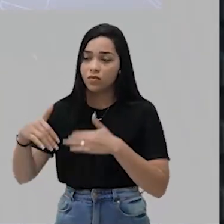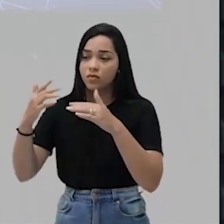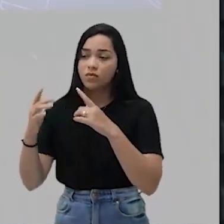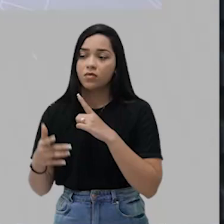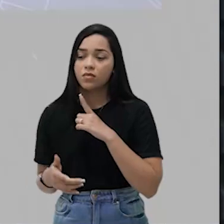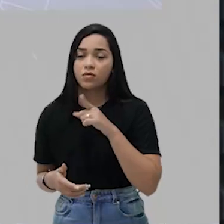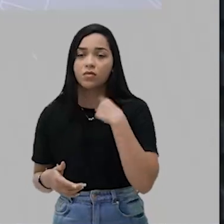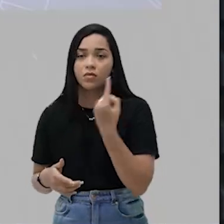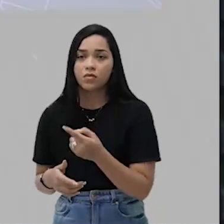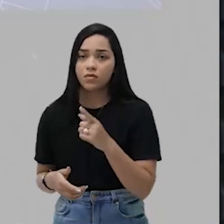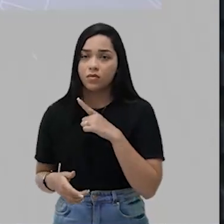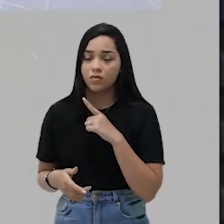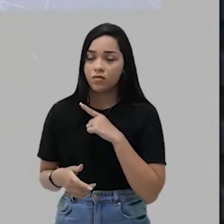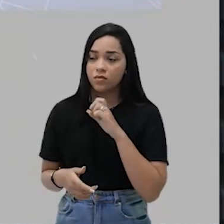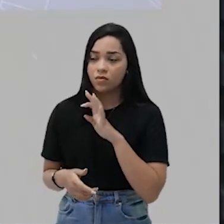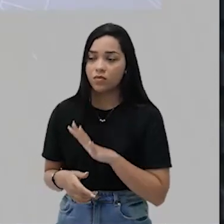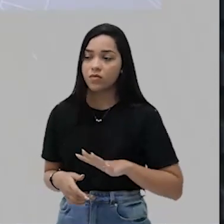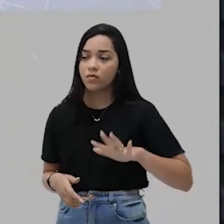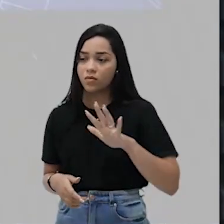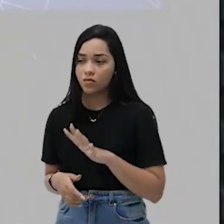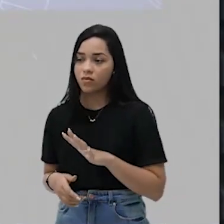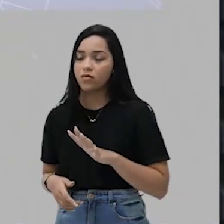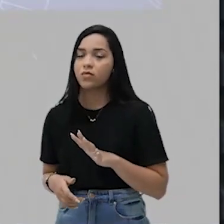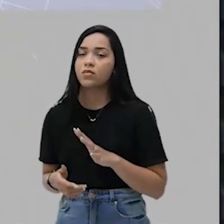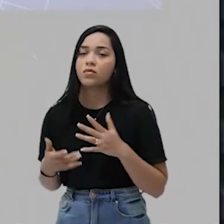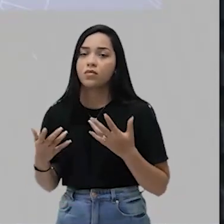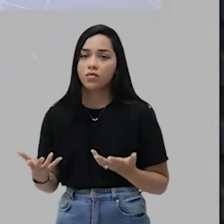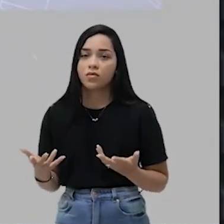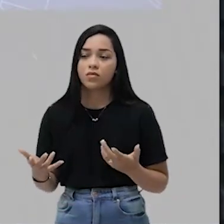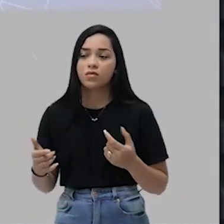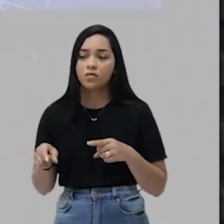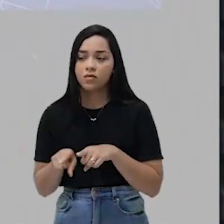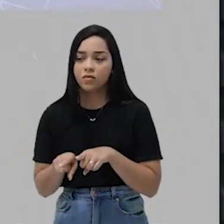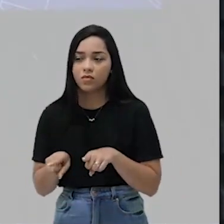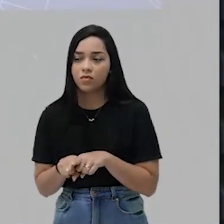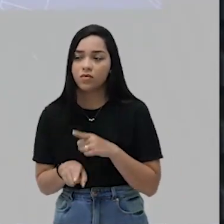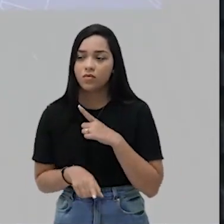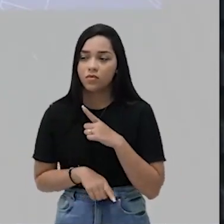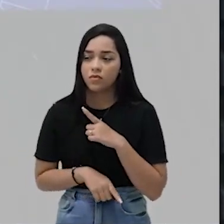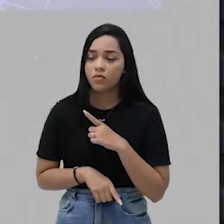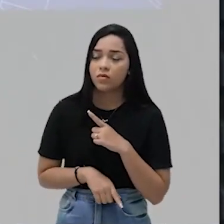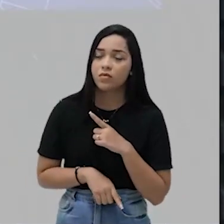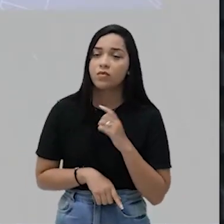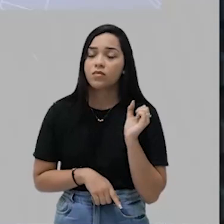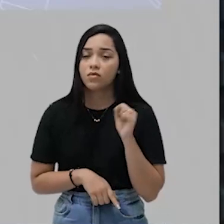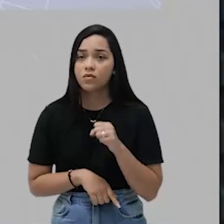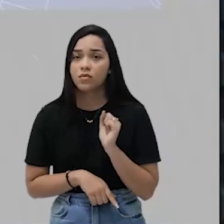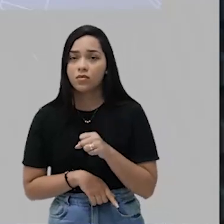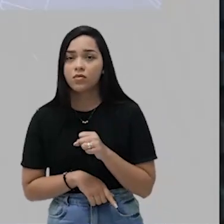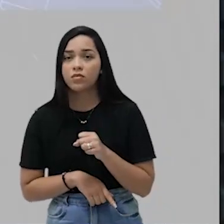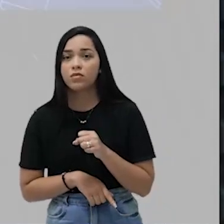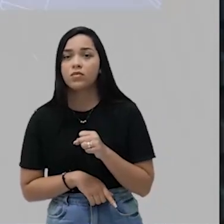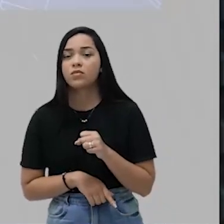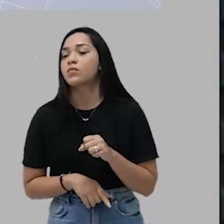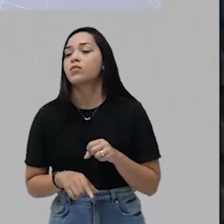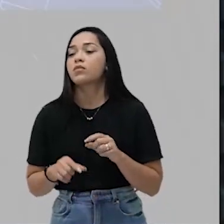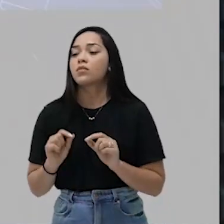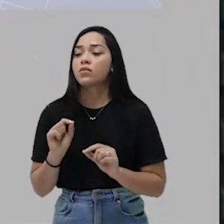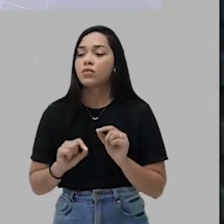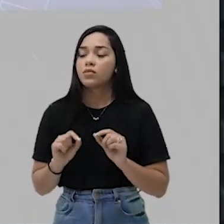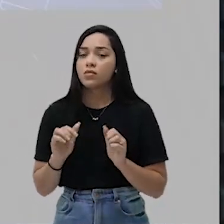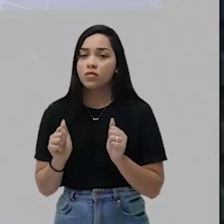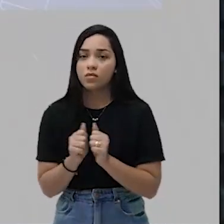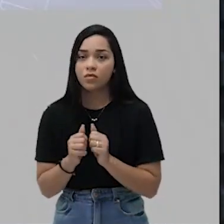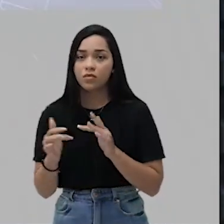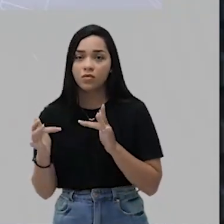nós teremos a Europa, o velho mundo europeu, basicamente cristão, entrando em contato com a